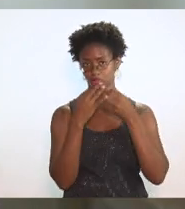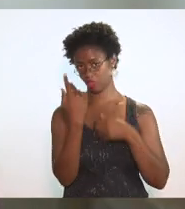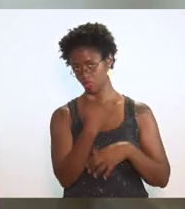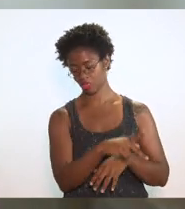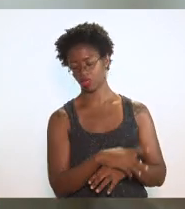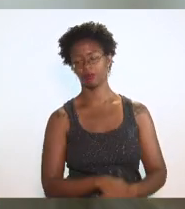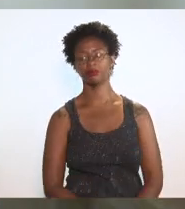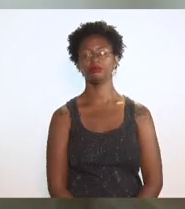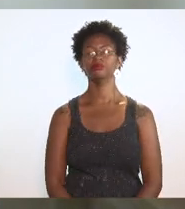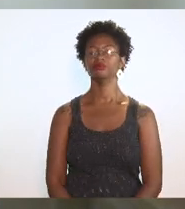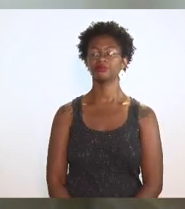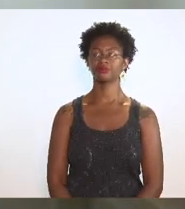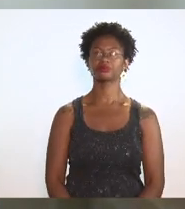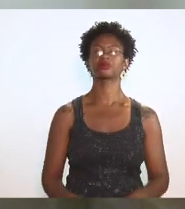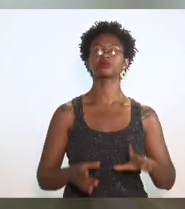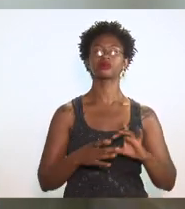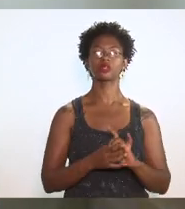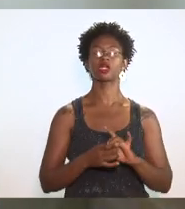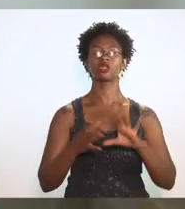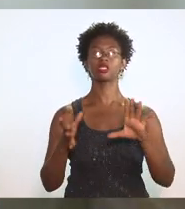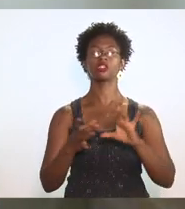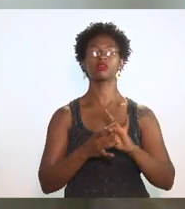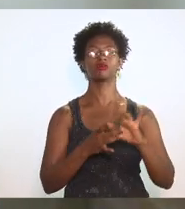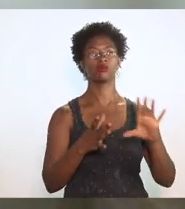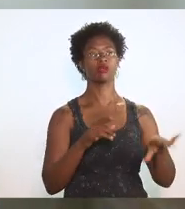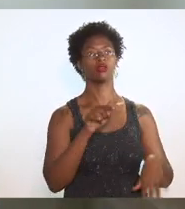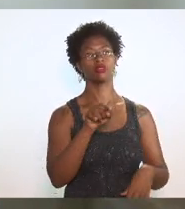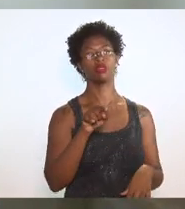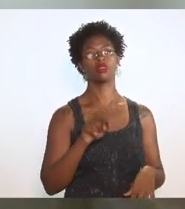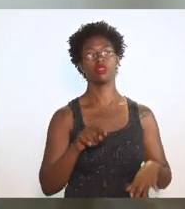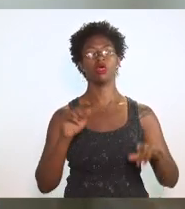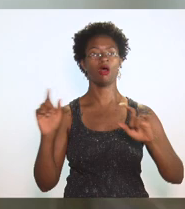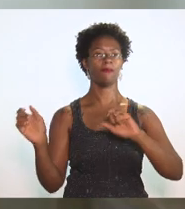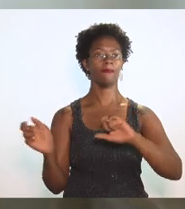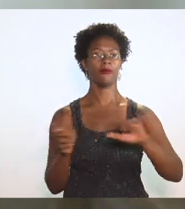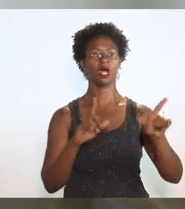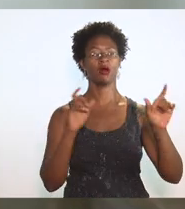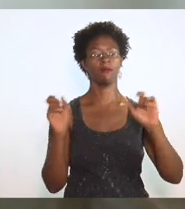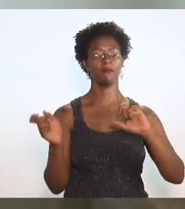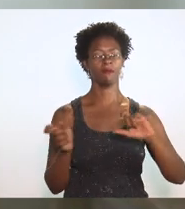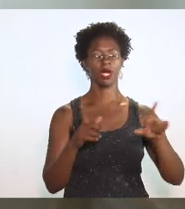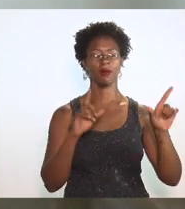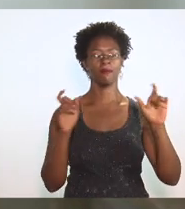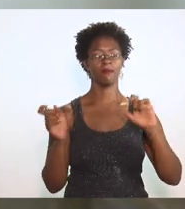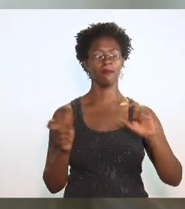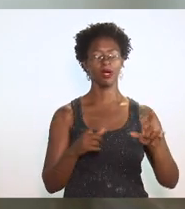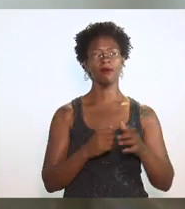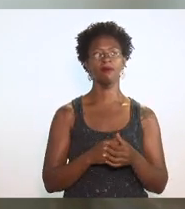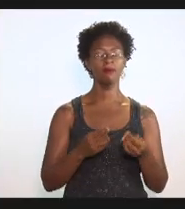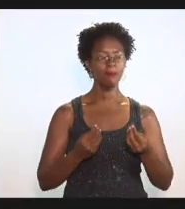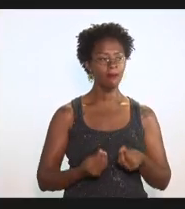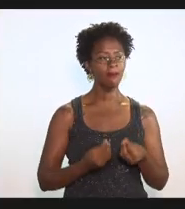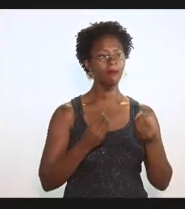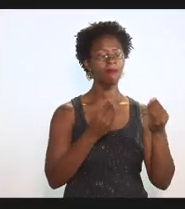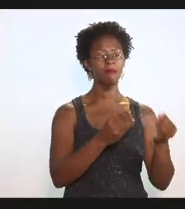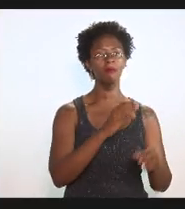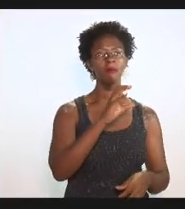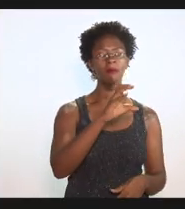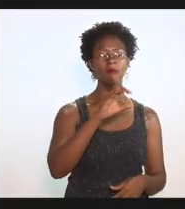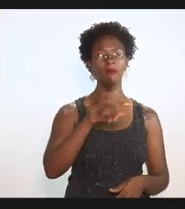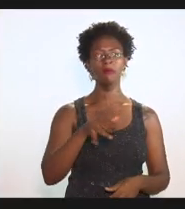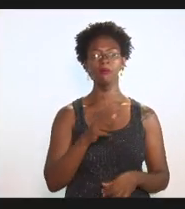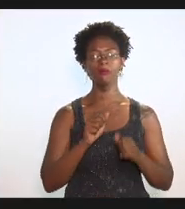A disponibilização das suas transparências para a comissão, para a comissão passar